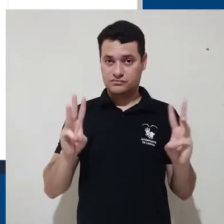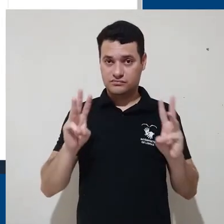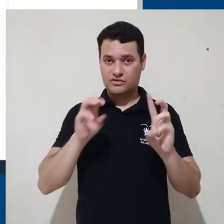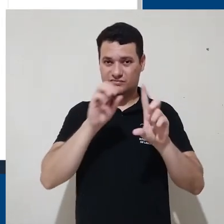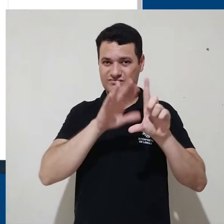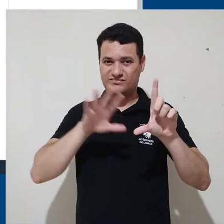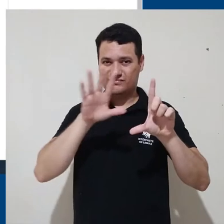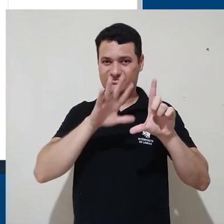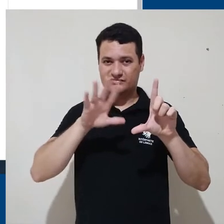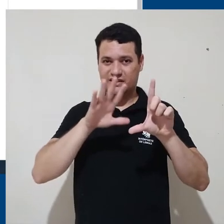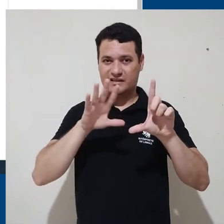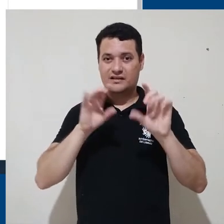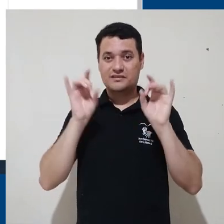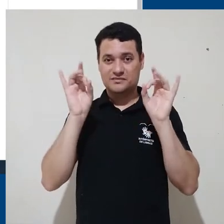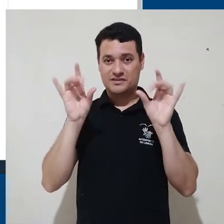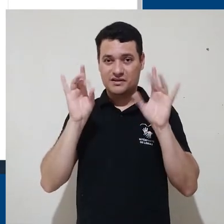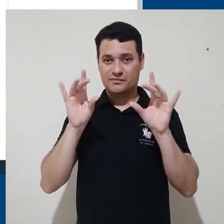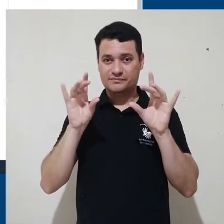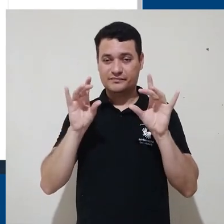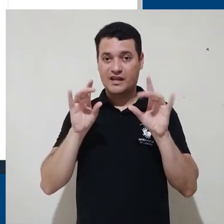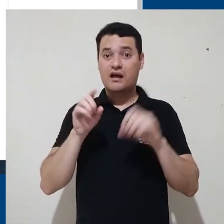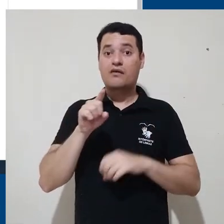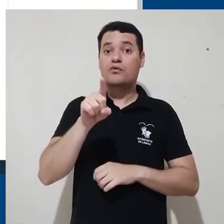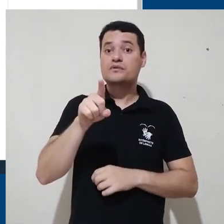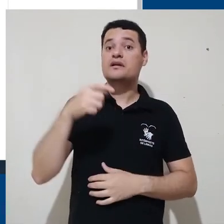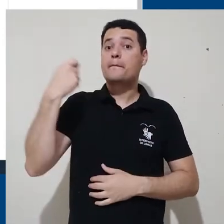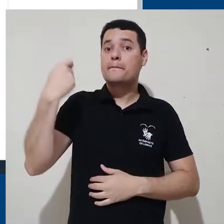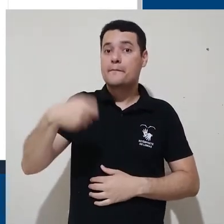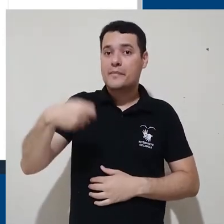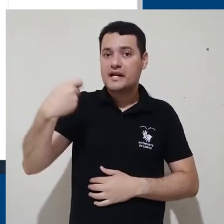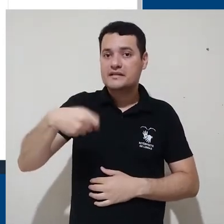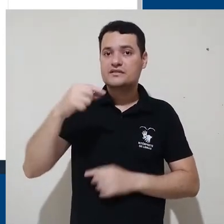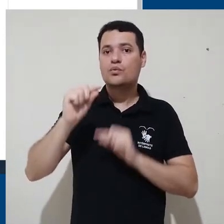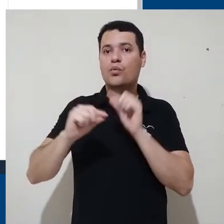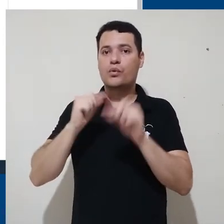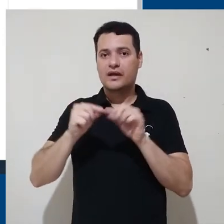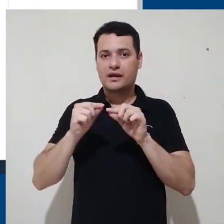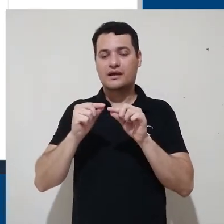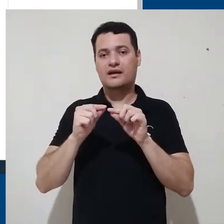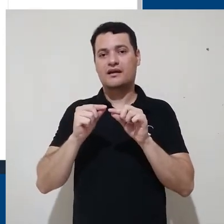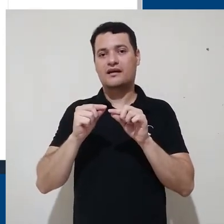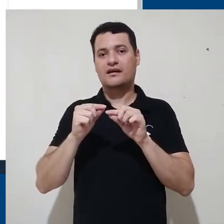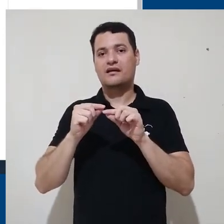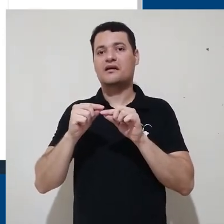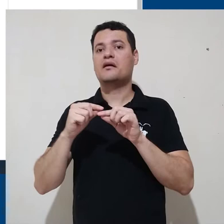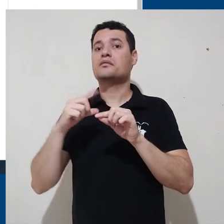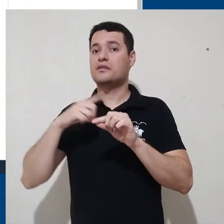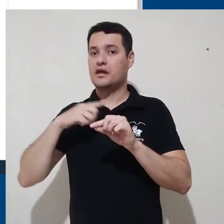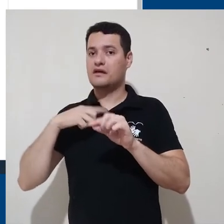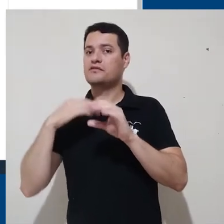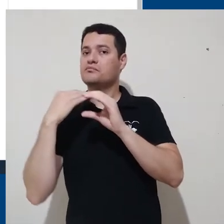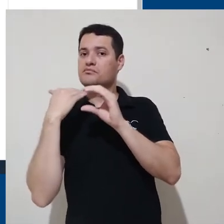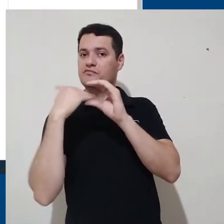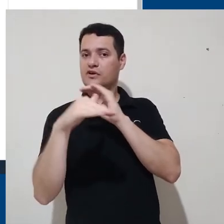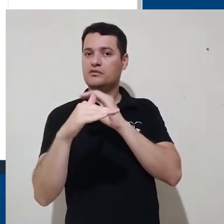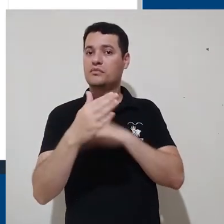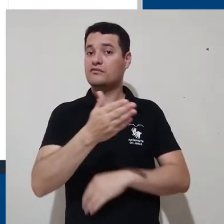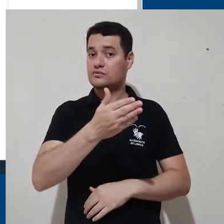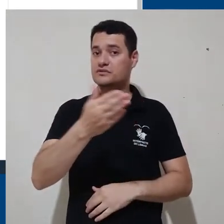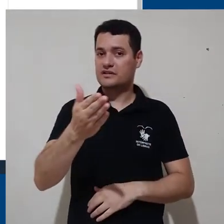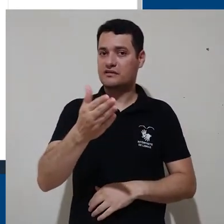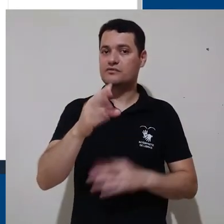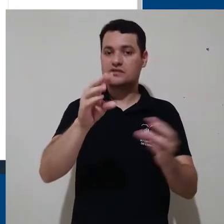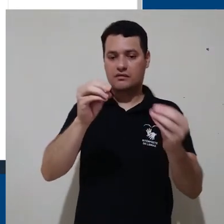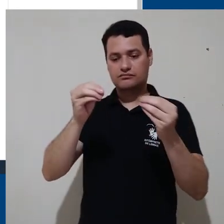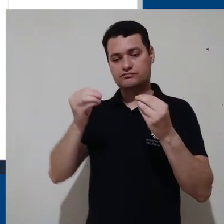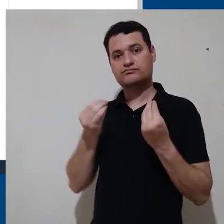curso de especialização e aperfeiçoamento, você deverá usar o endereço de e-mail que foi enviado